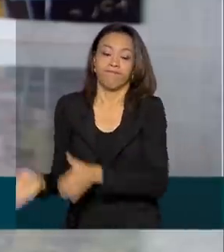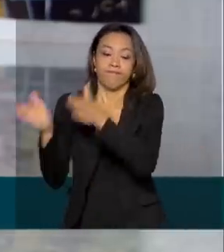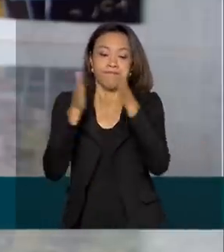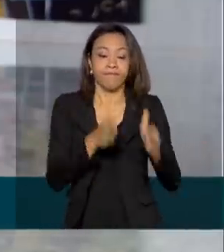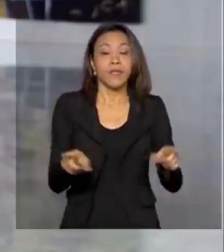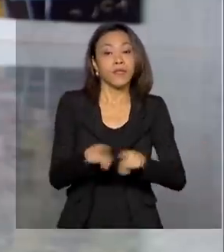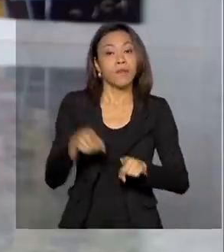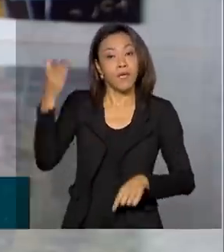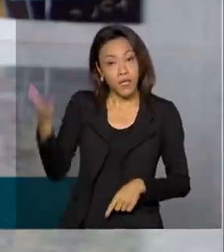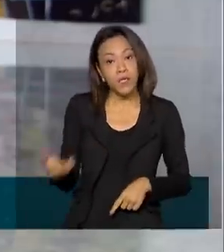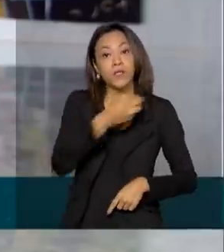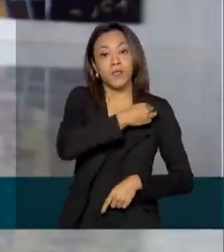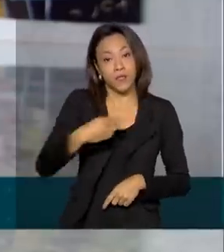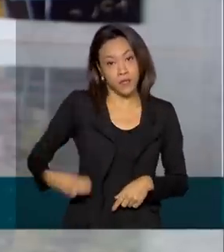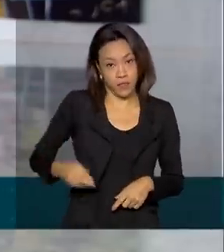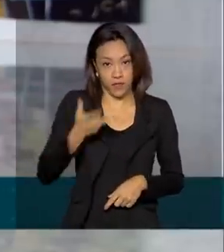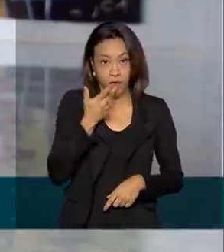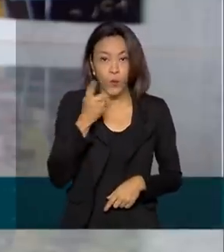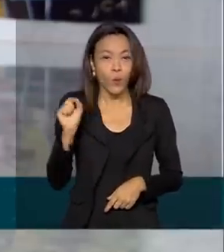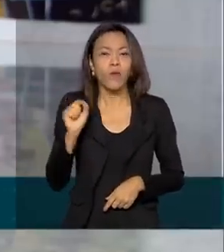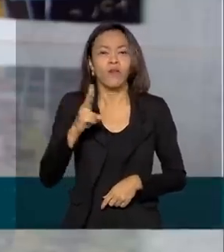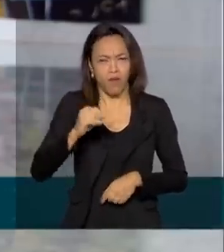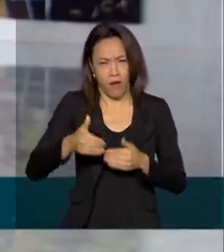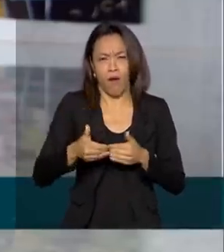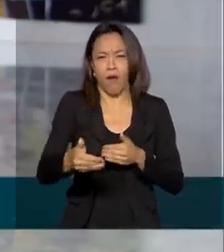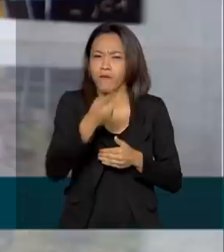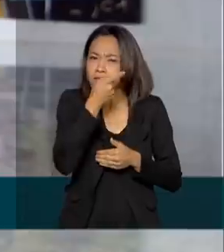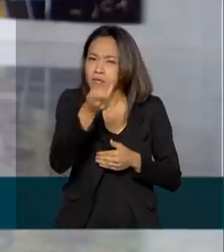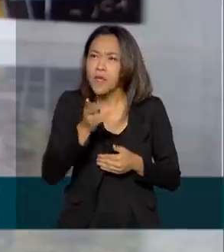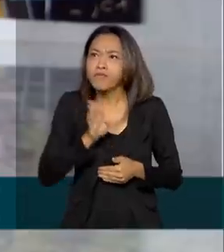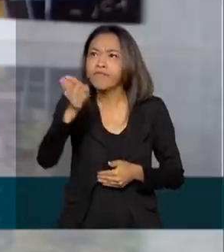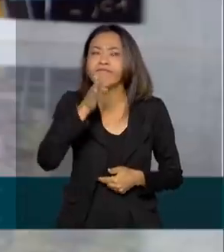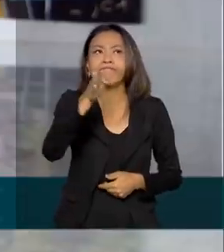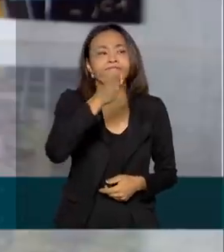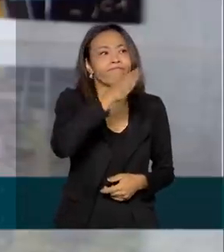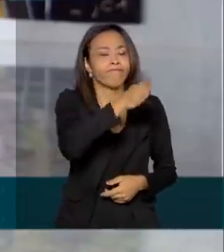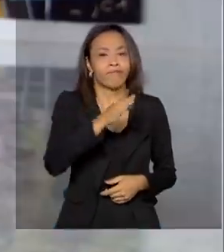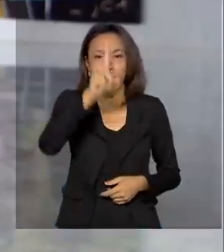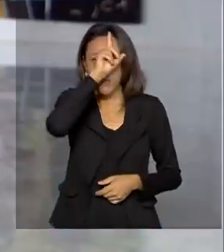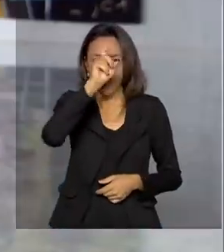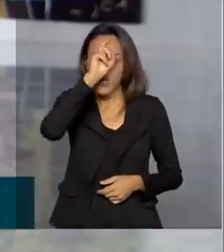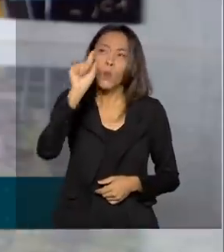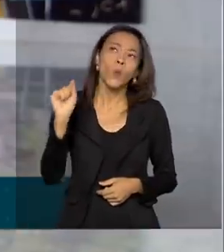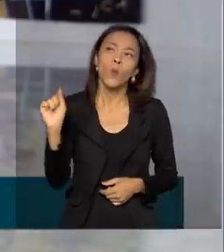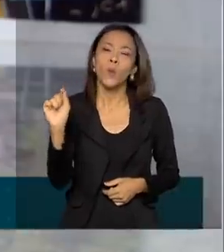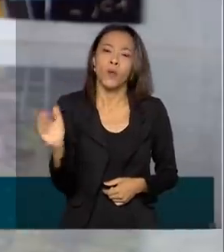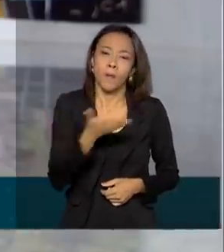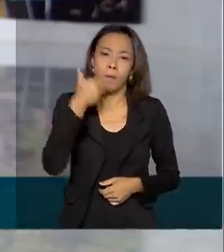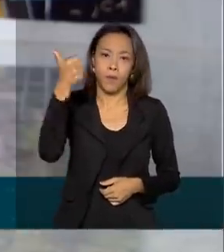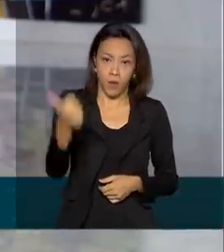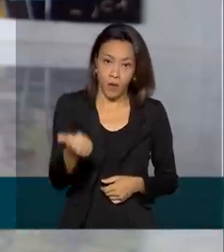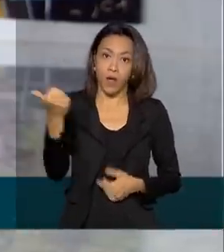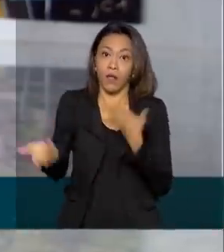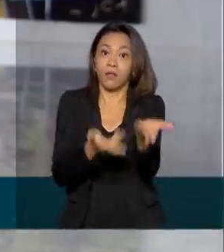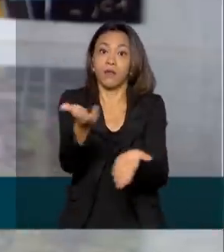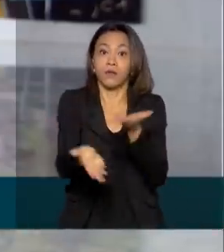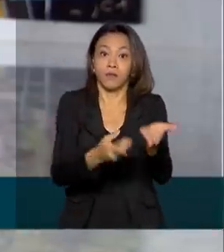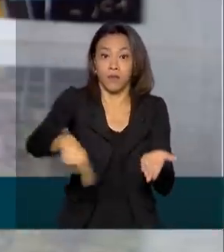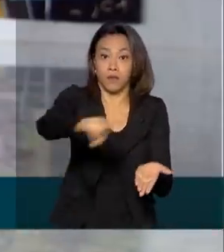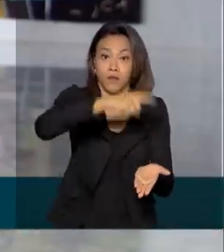afirmou ainda que vai começar a visitar os hospitais para verificar o que pode ser melhorado no atendimento dos pacientes